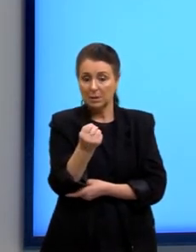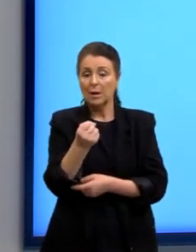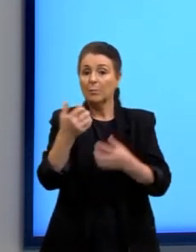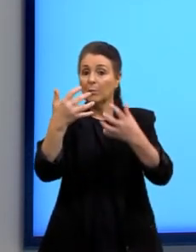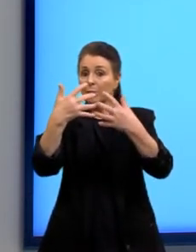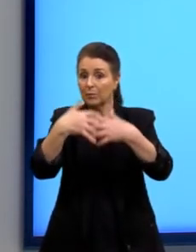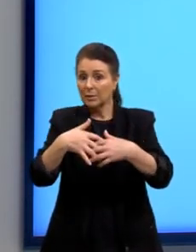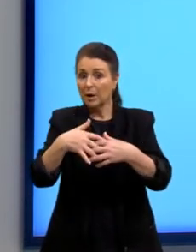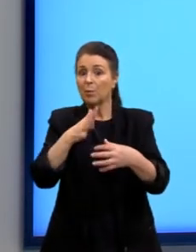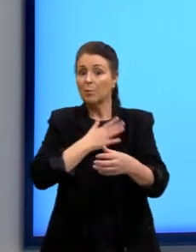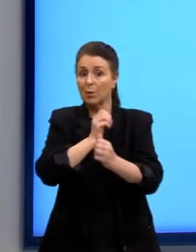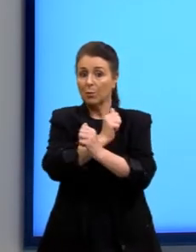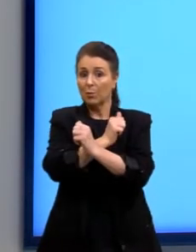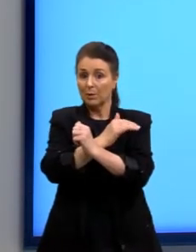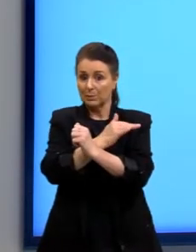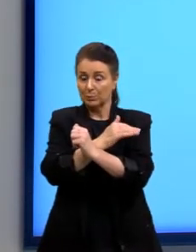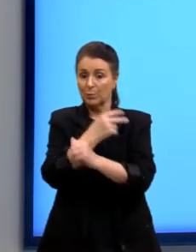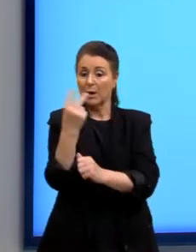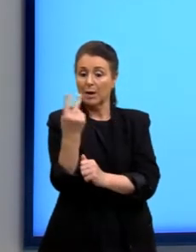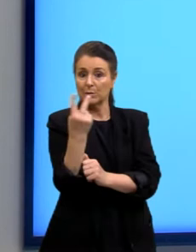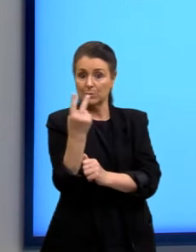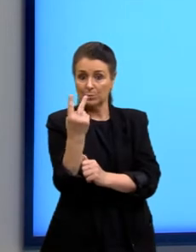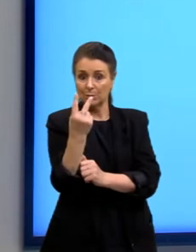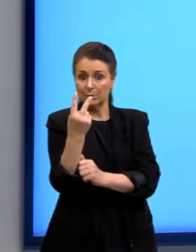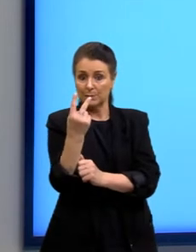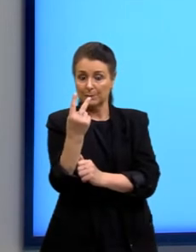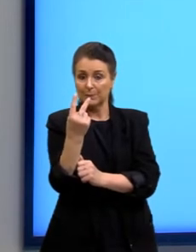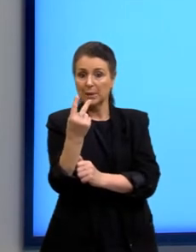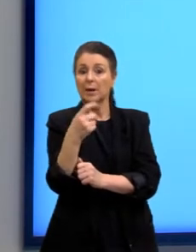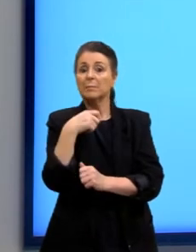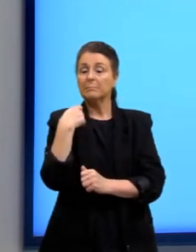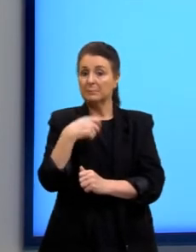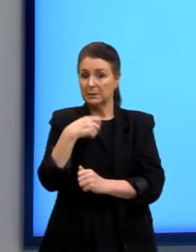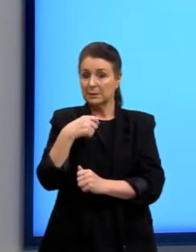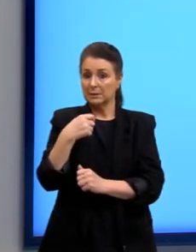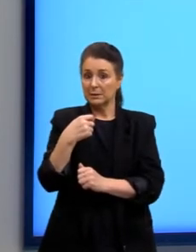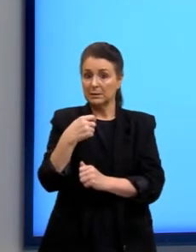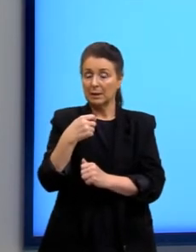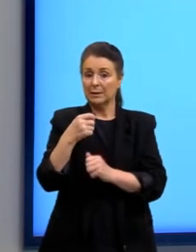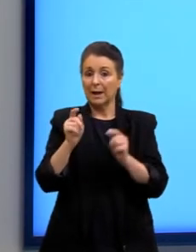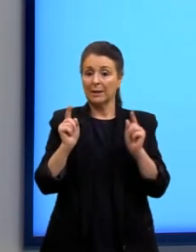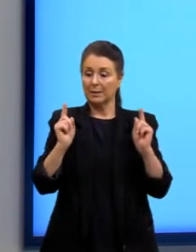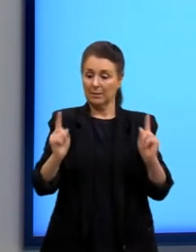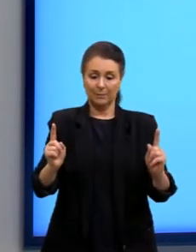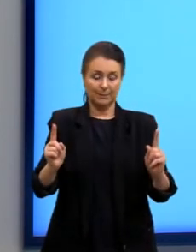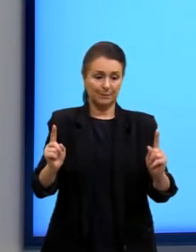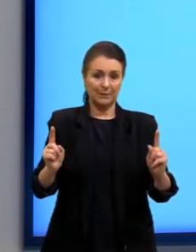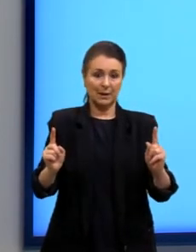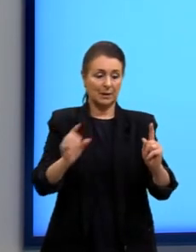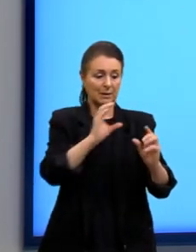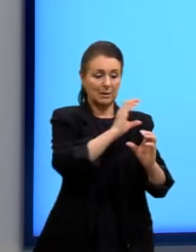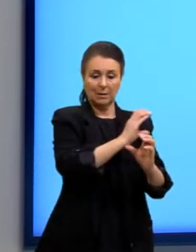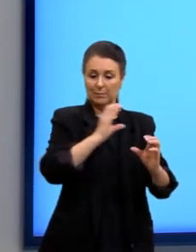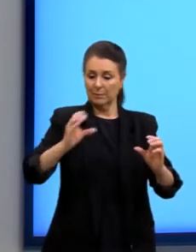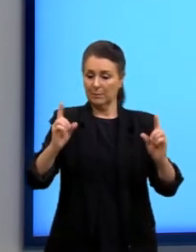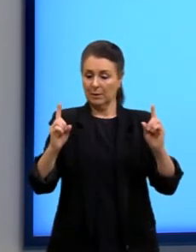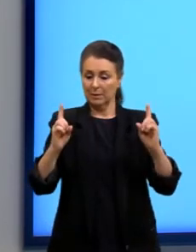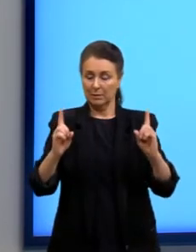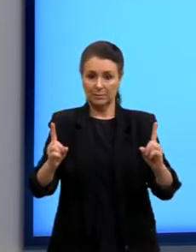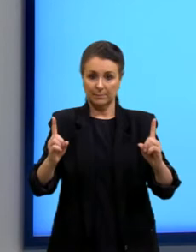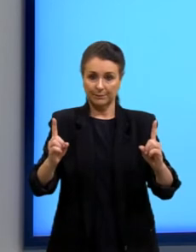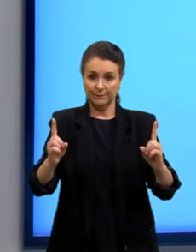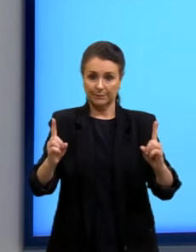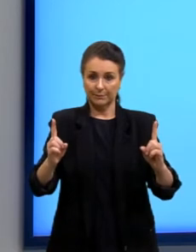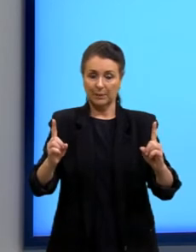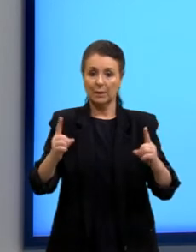carboxílico. Essas duas carboxilas têm que estar na extremidade da cadeia carbônica, porque elas